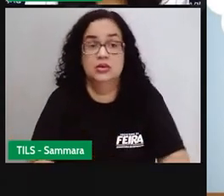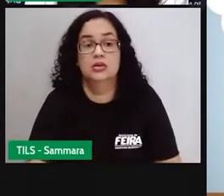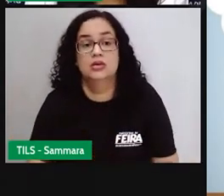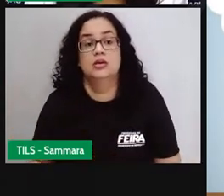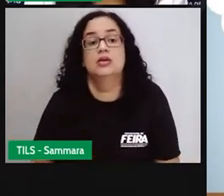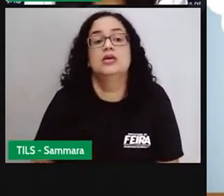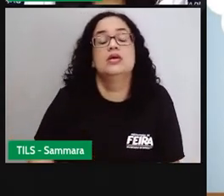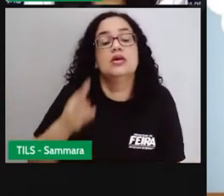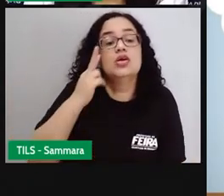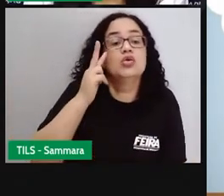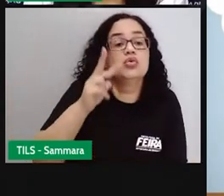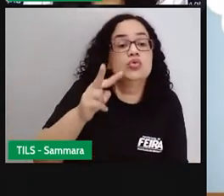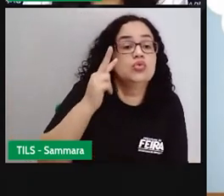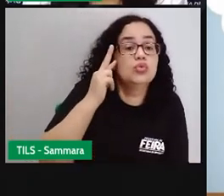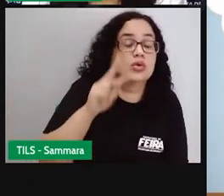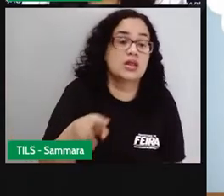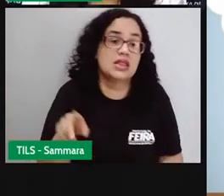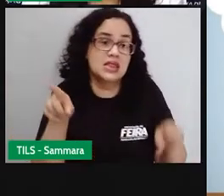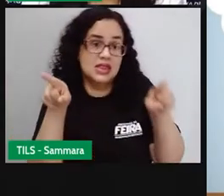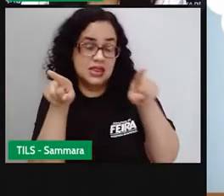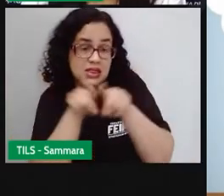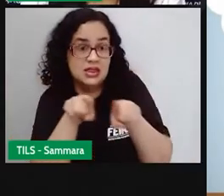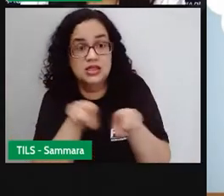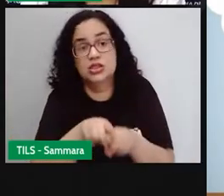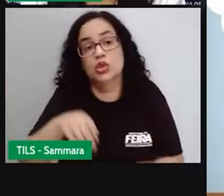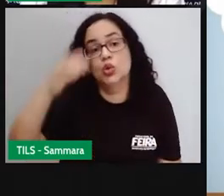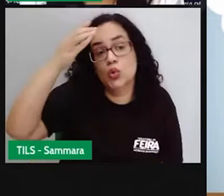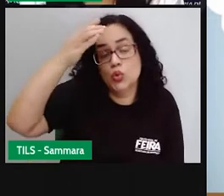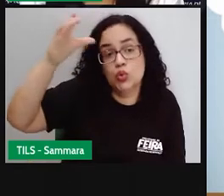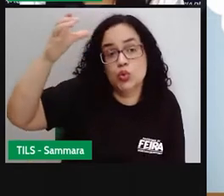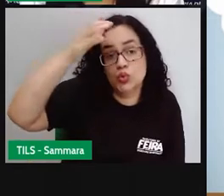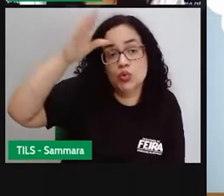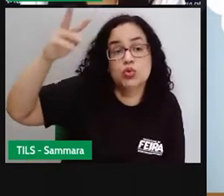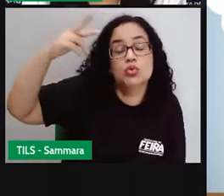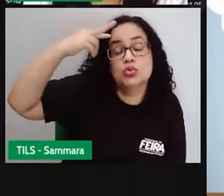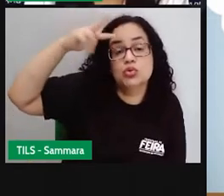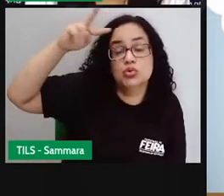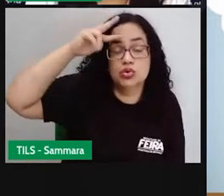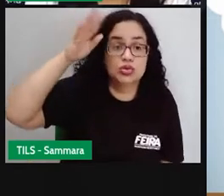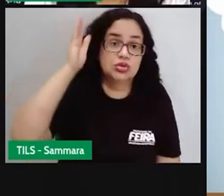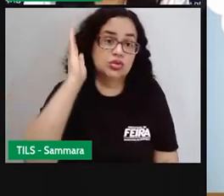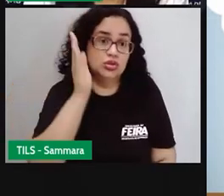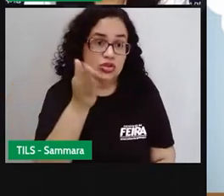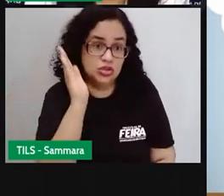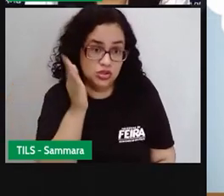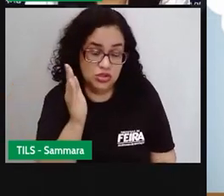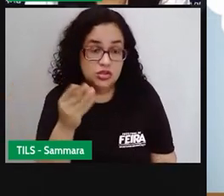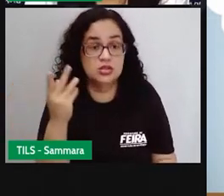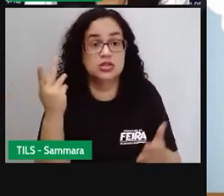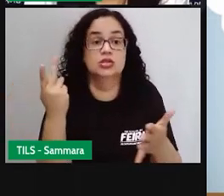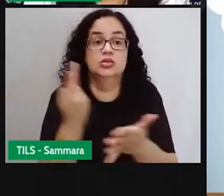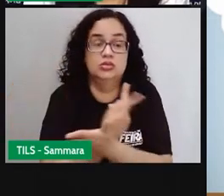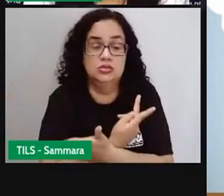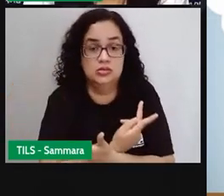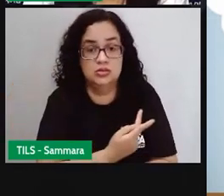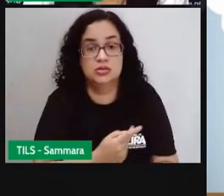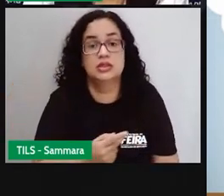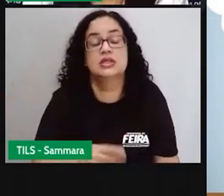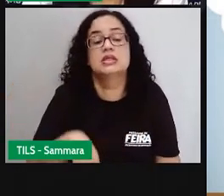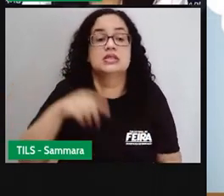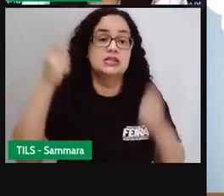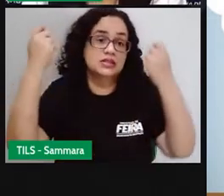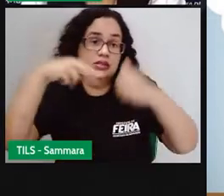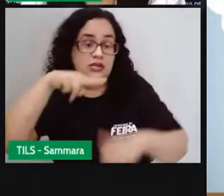tempo que você. E também culturas e histórias de coisas que já passaram, que já aconteceram, sem